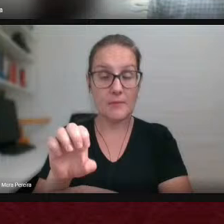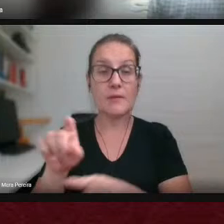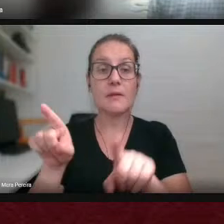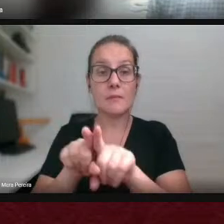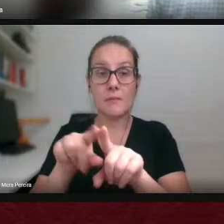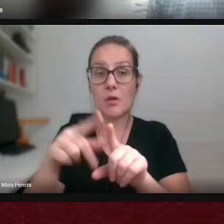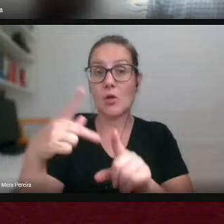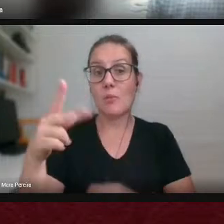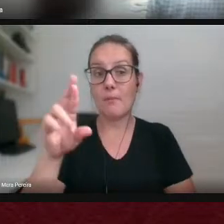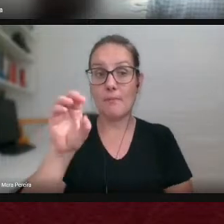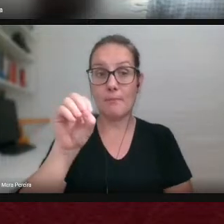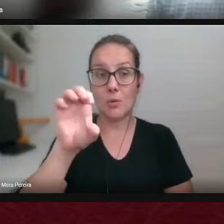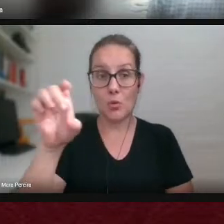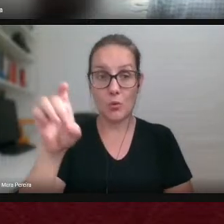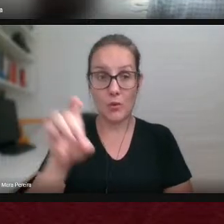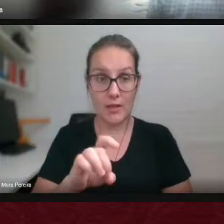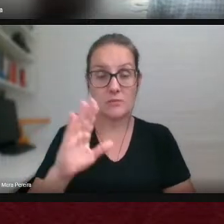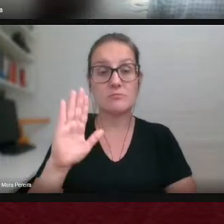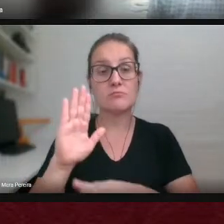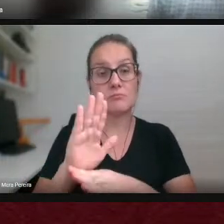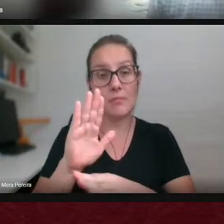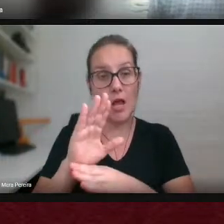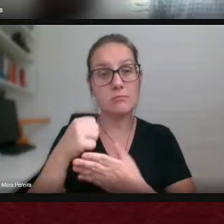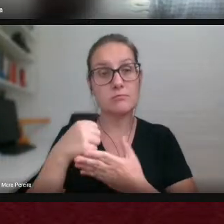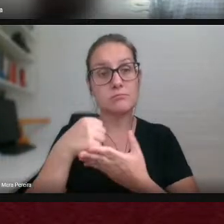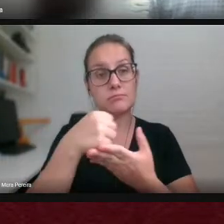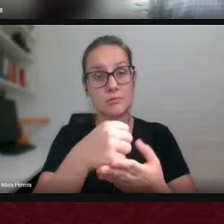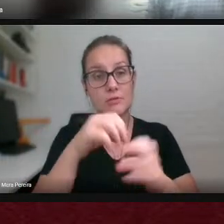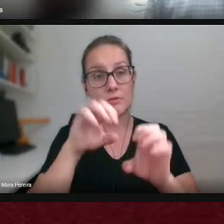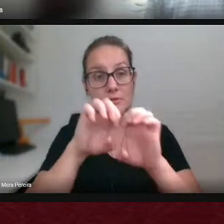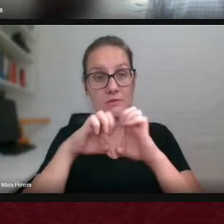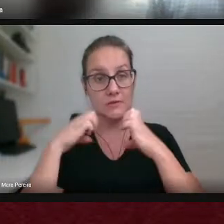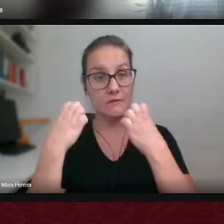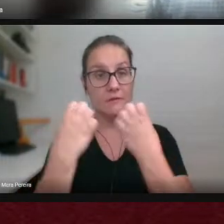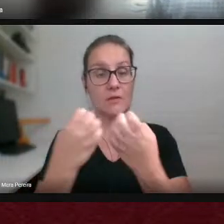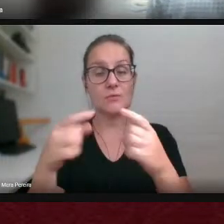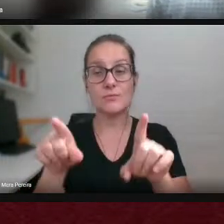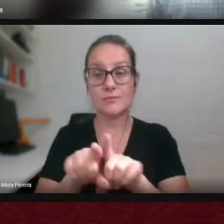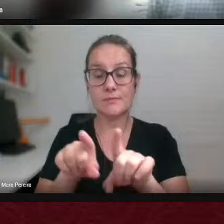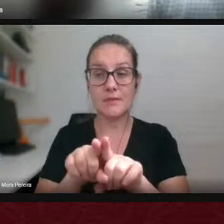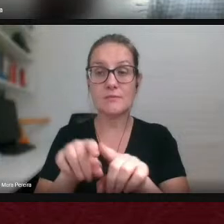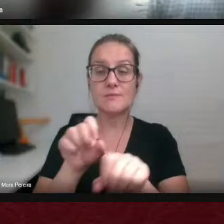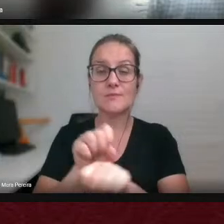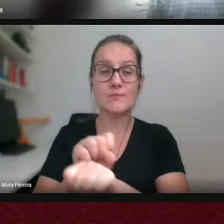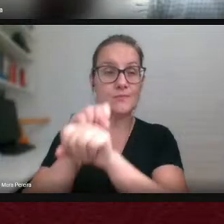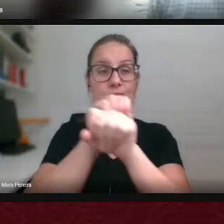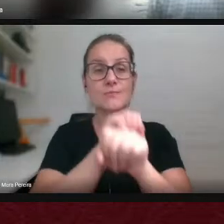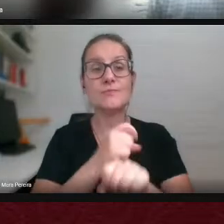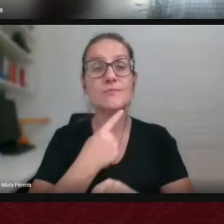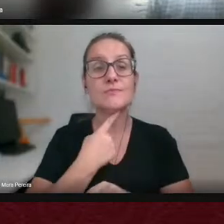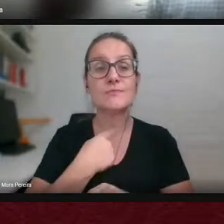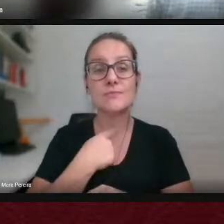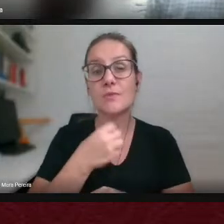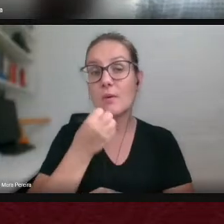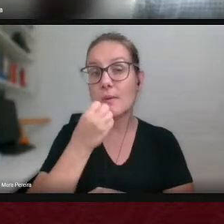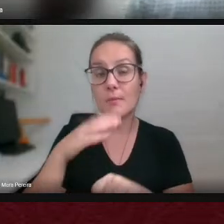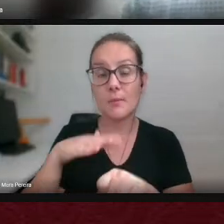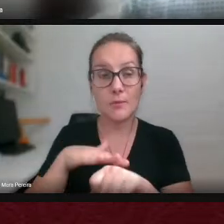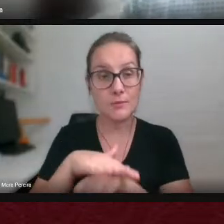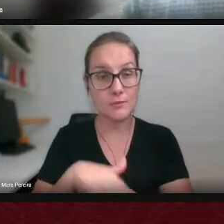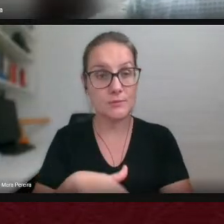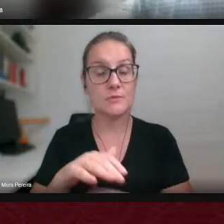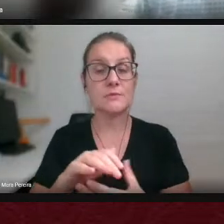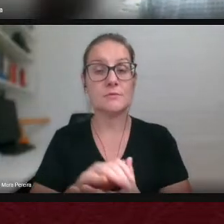que tem nos apoiado em algumas atividades deste evento então desejo a todos a todas uma boa noite né